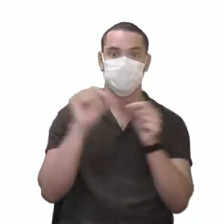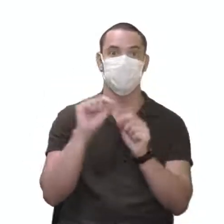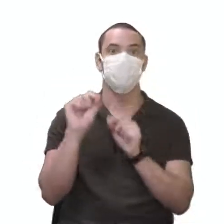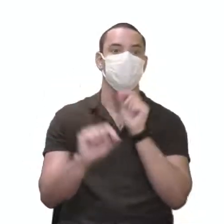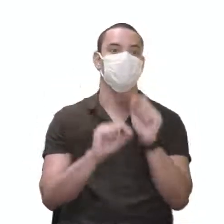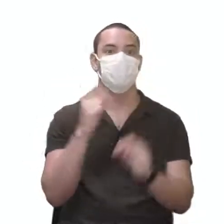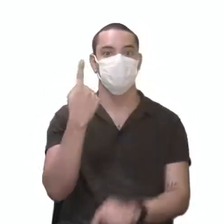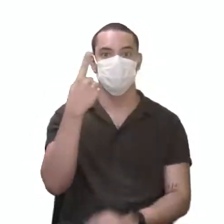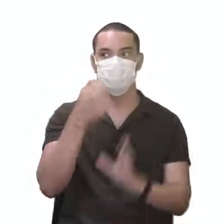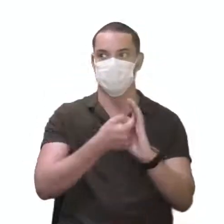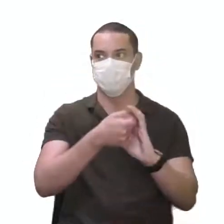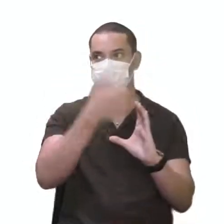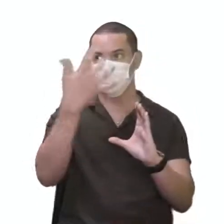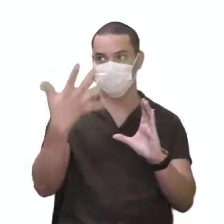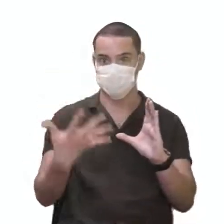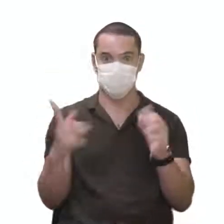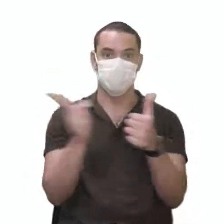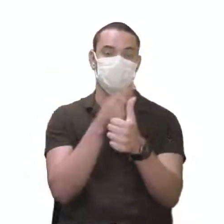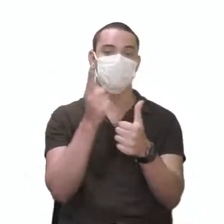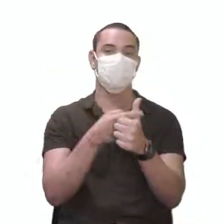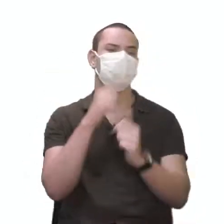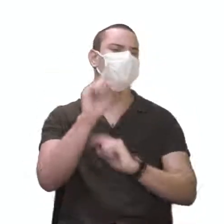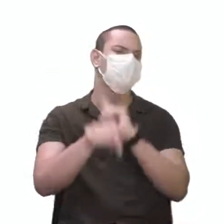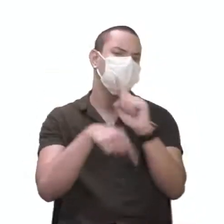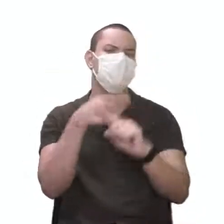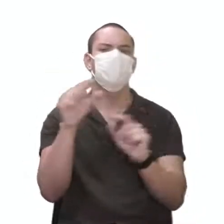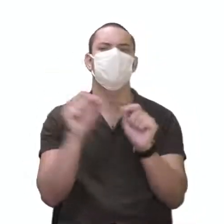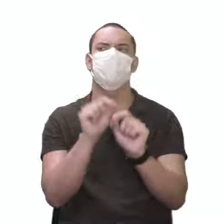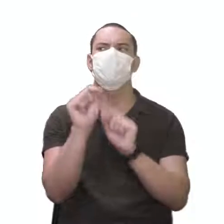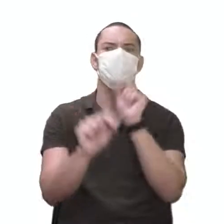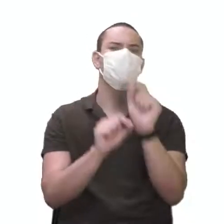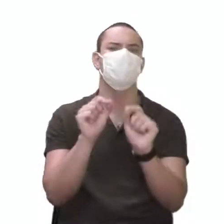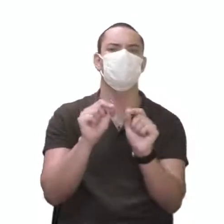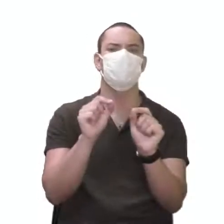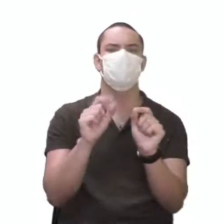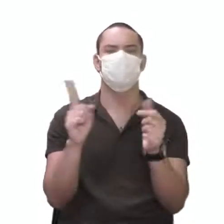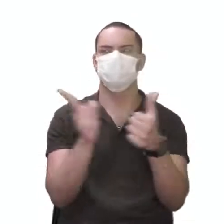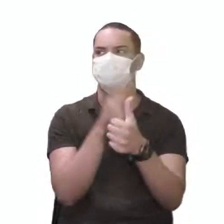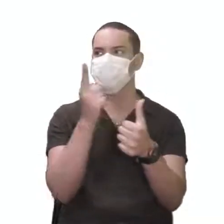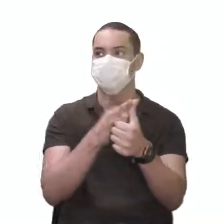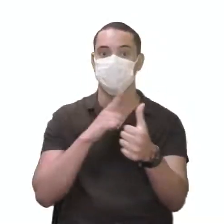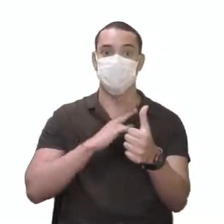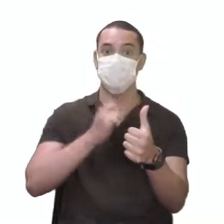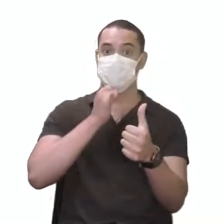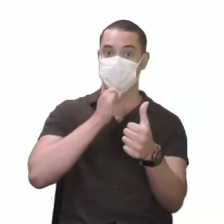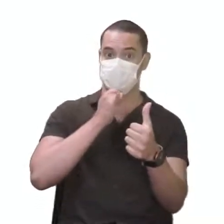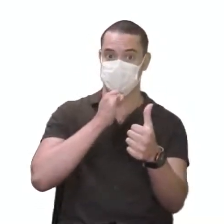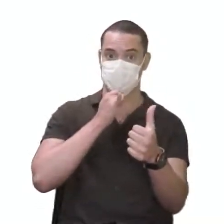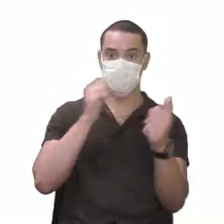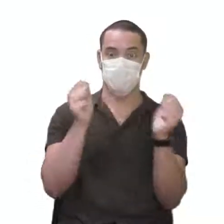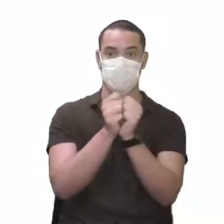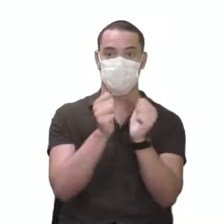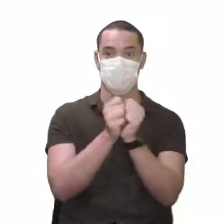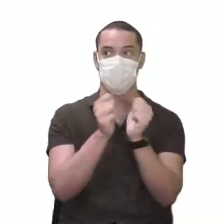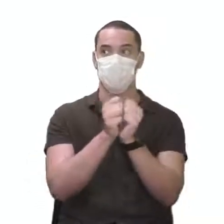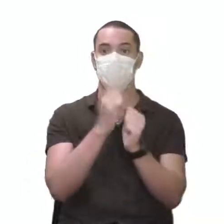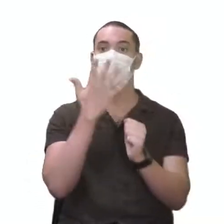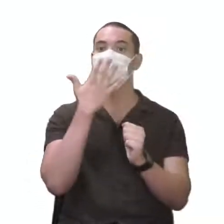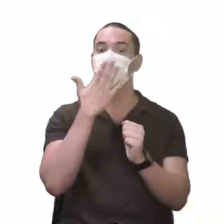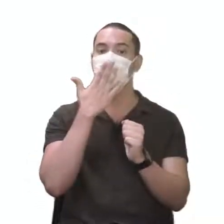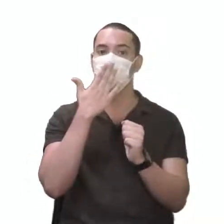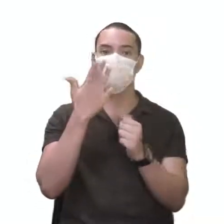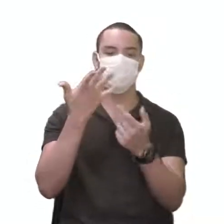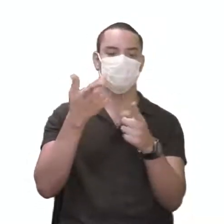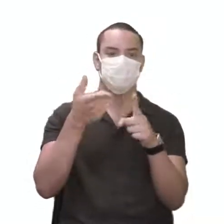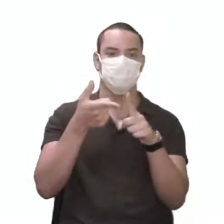só característica. E nessa característica, ele pegou, por exemplo, cor da semente,